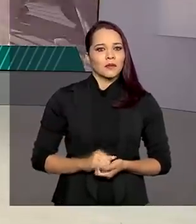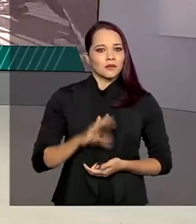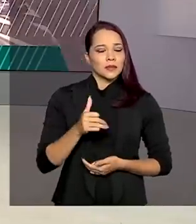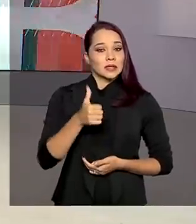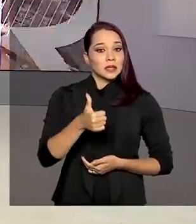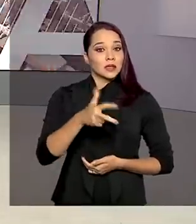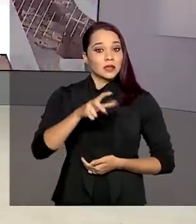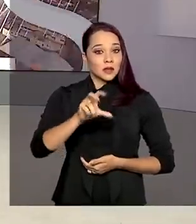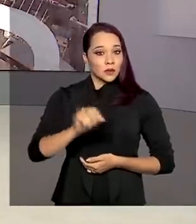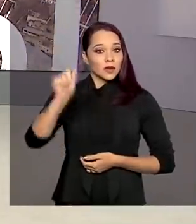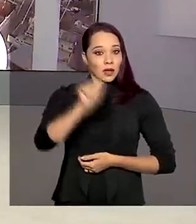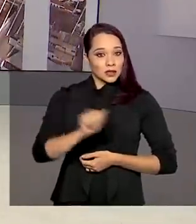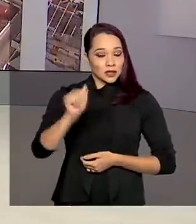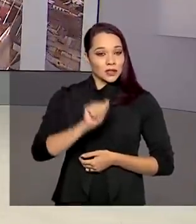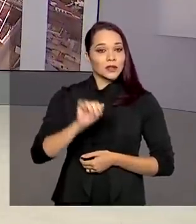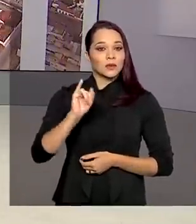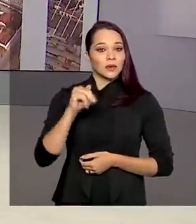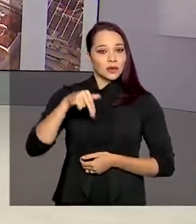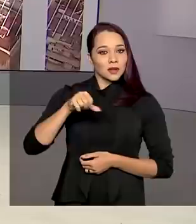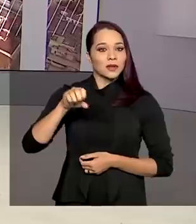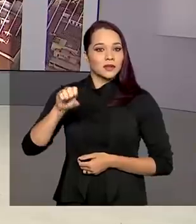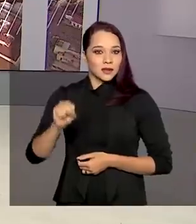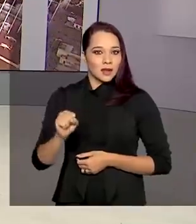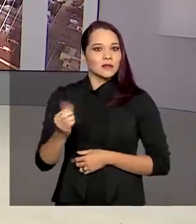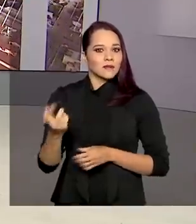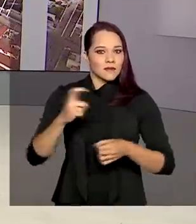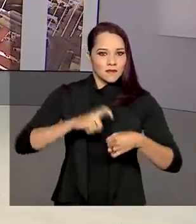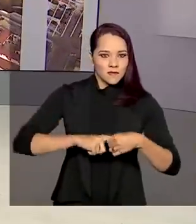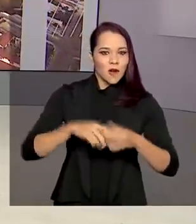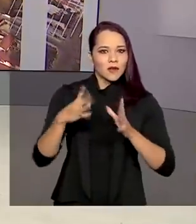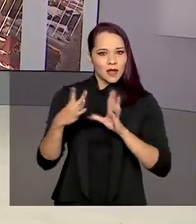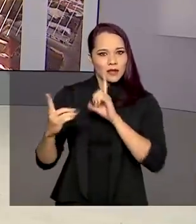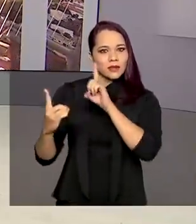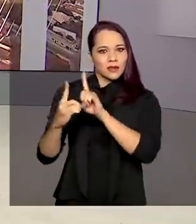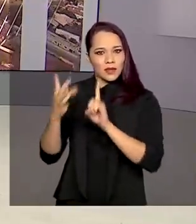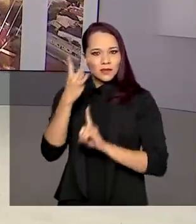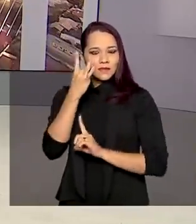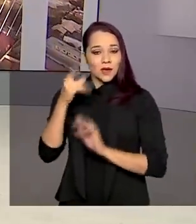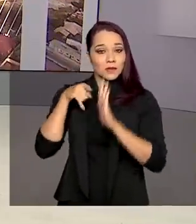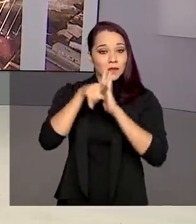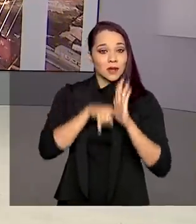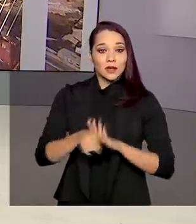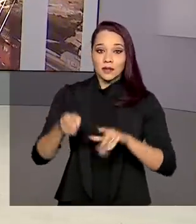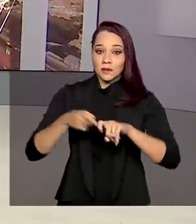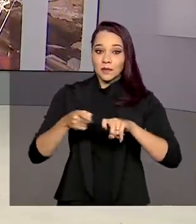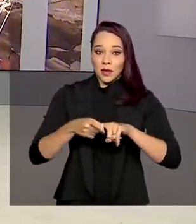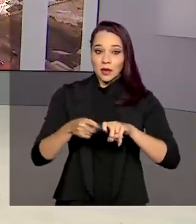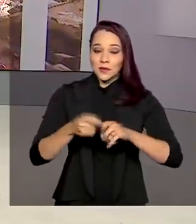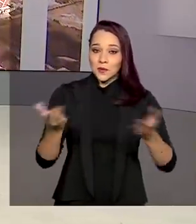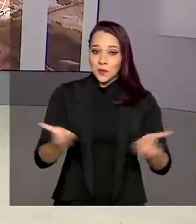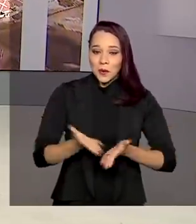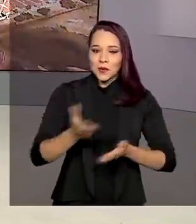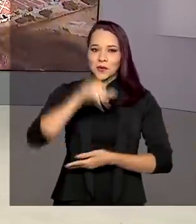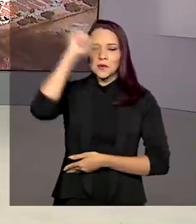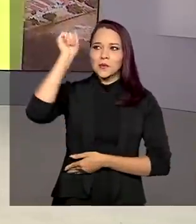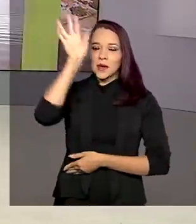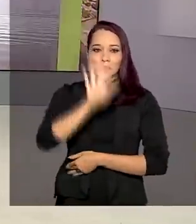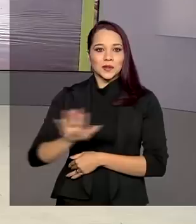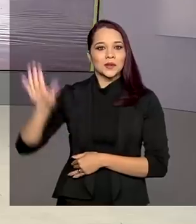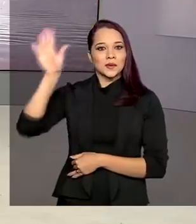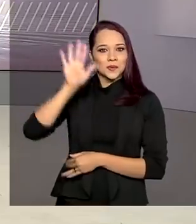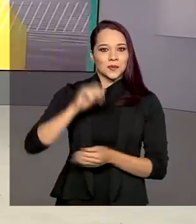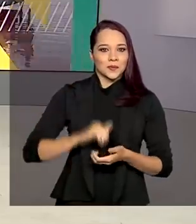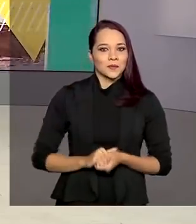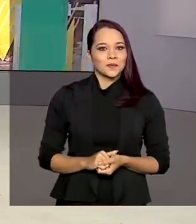de 150 agências do INSS devem retomar o atendimento de perícia médica a partir de hoje em todo o país.